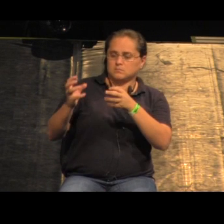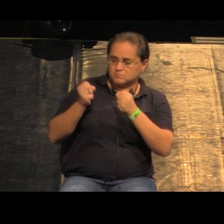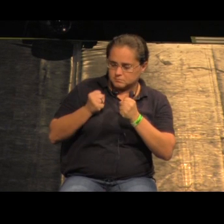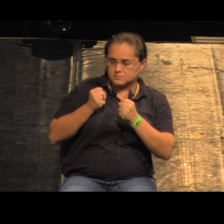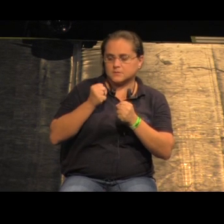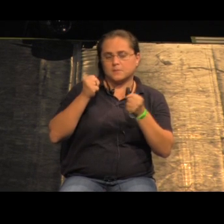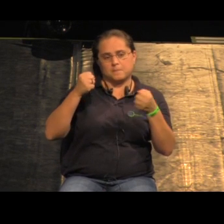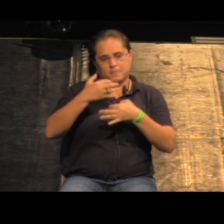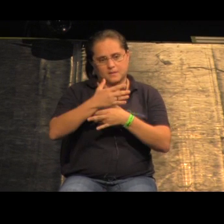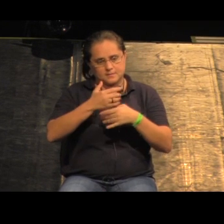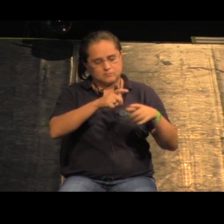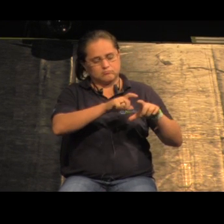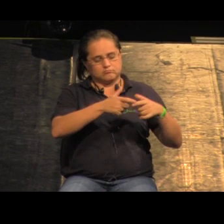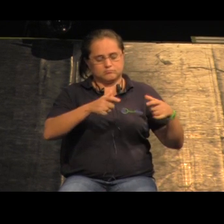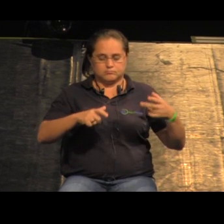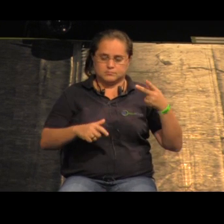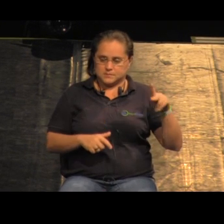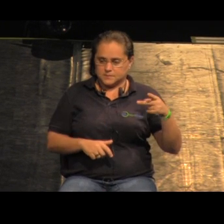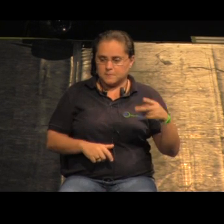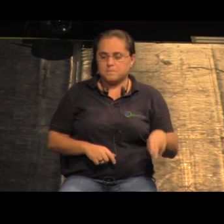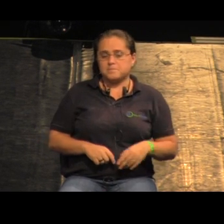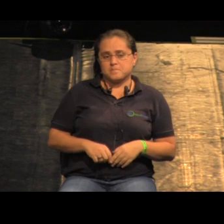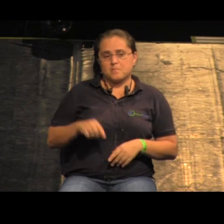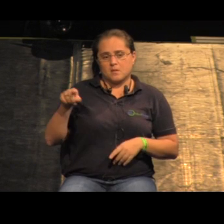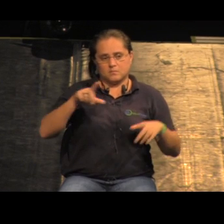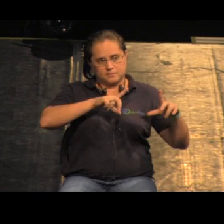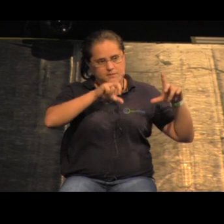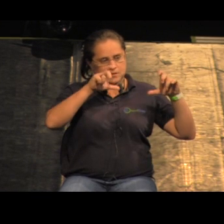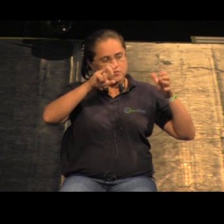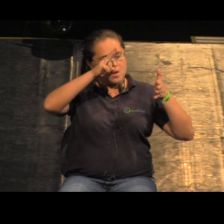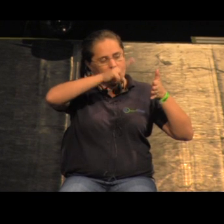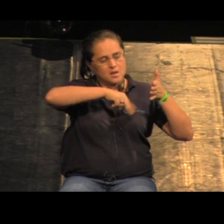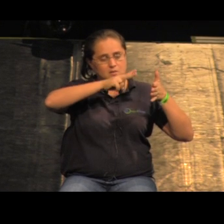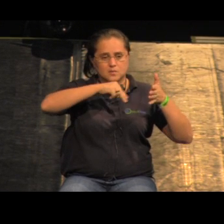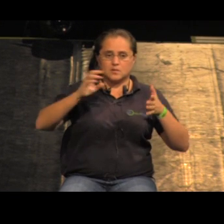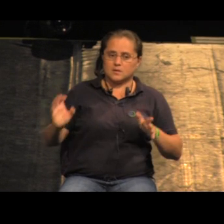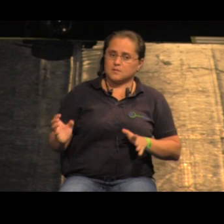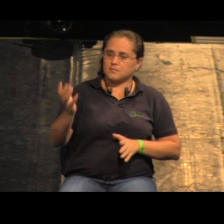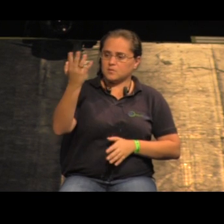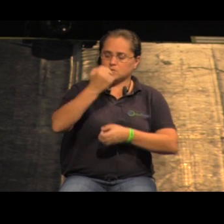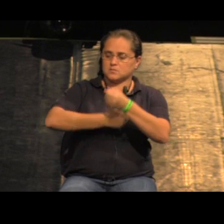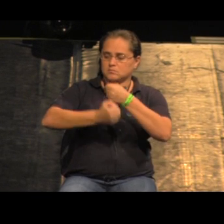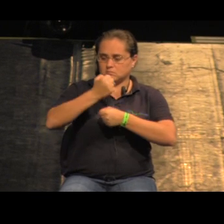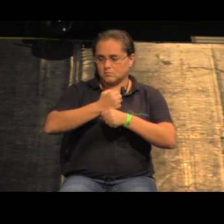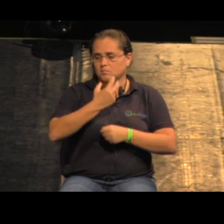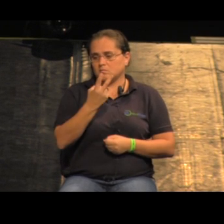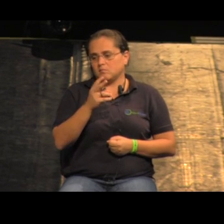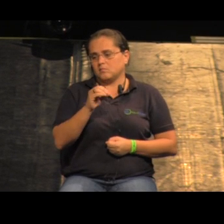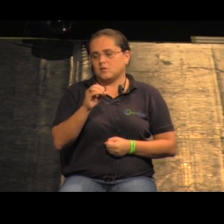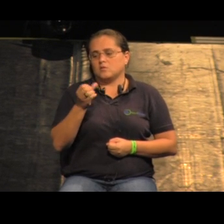cidade e o seu crescimento isso aqui é uma leitura do que está acontecendo em termos de espraiamento urbano